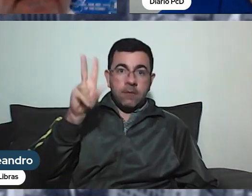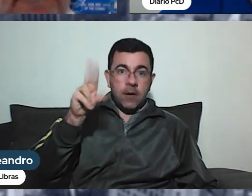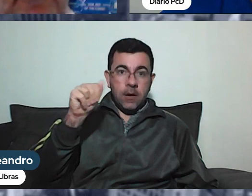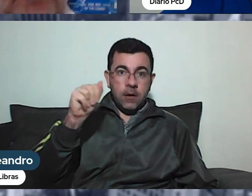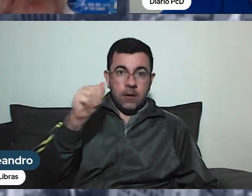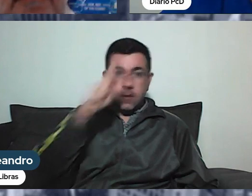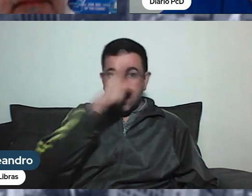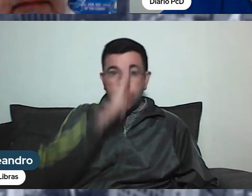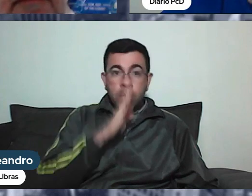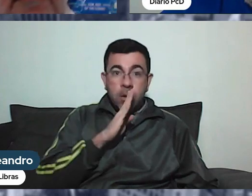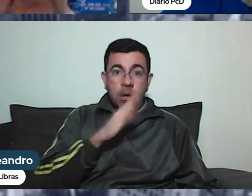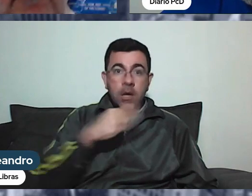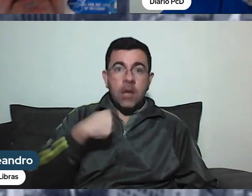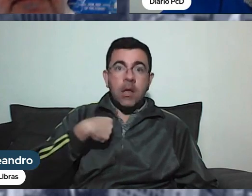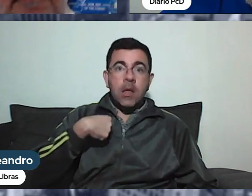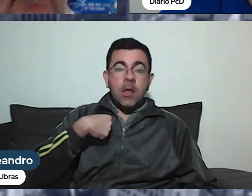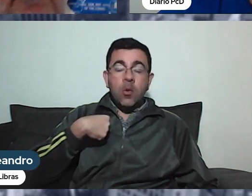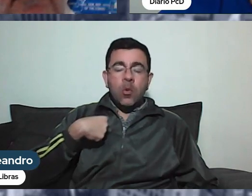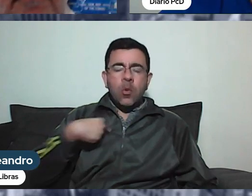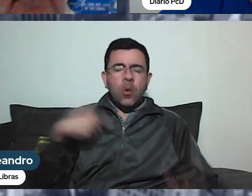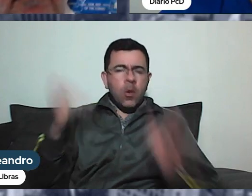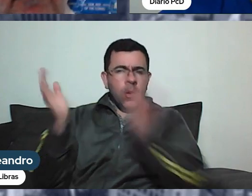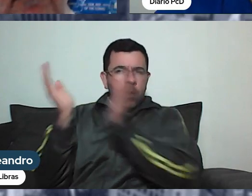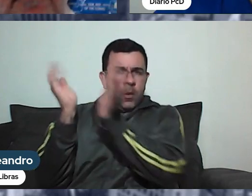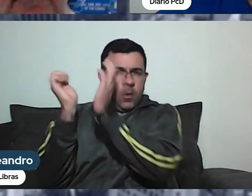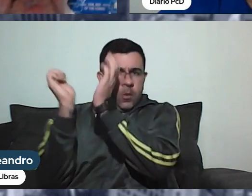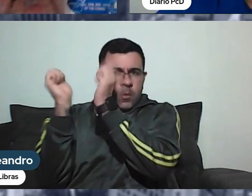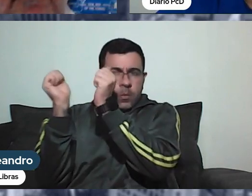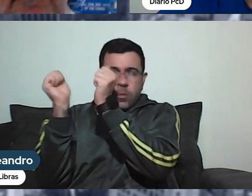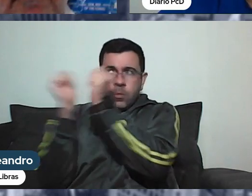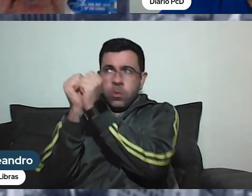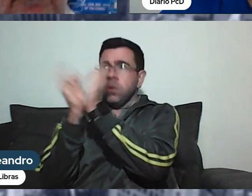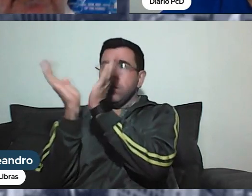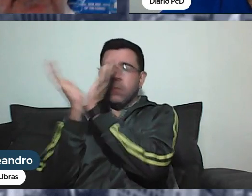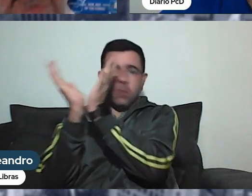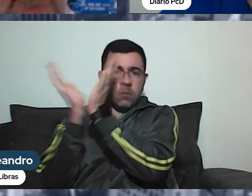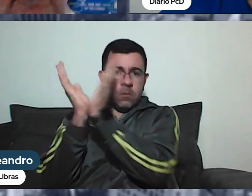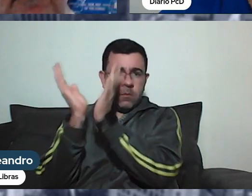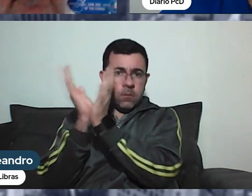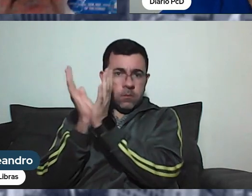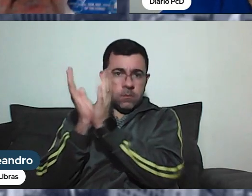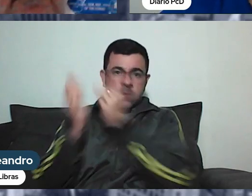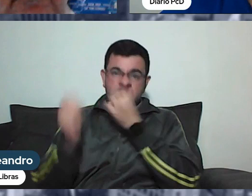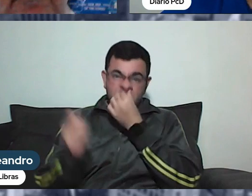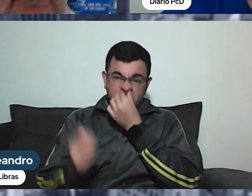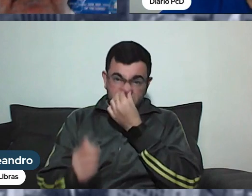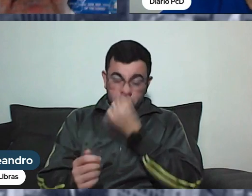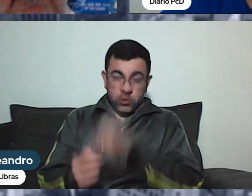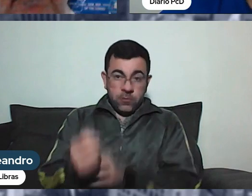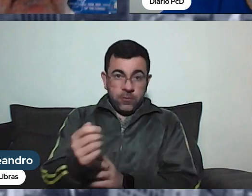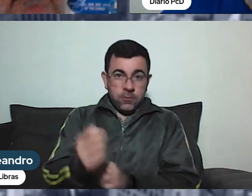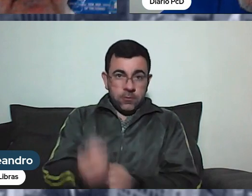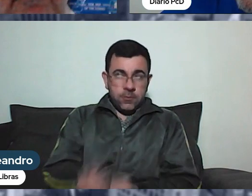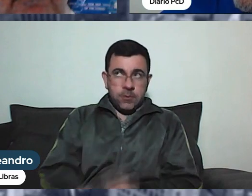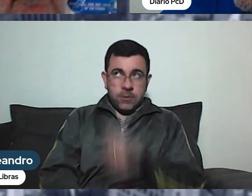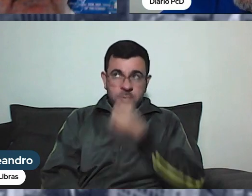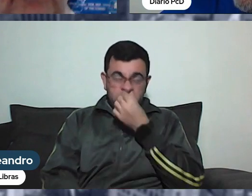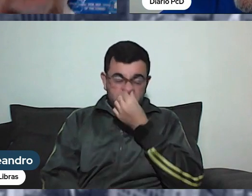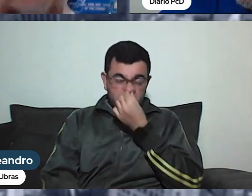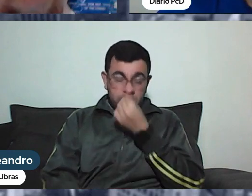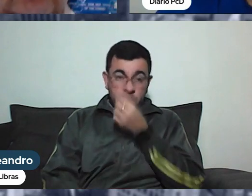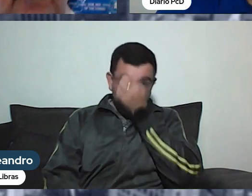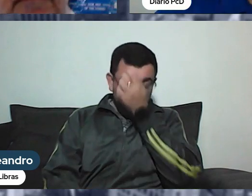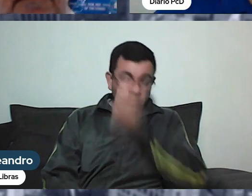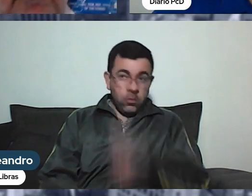tenho muita alegria de ser um dos integrantes, ele busca manter e garantir os direitos das pessoas com deficiência.